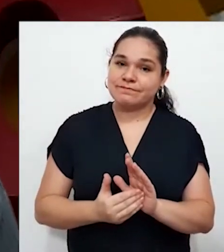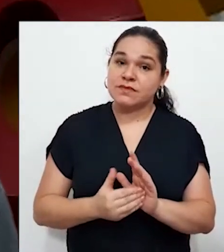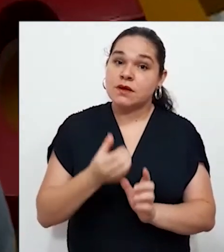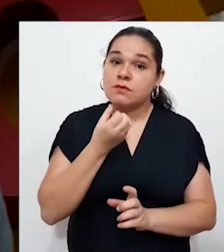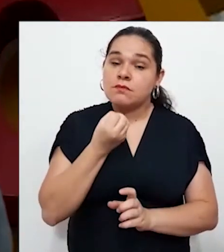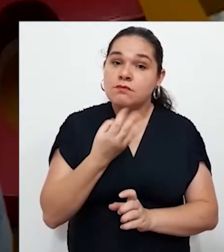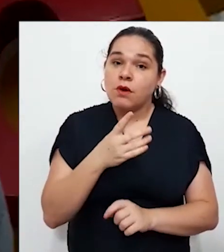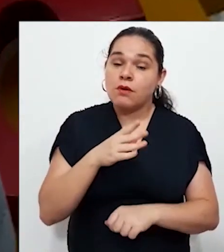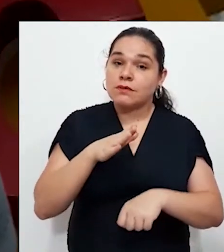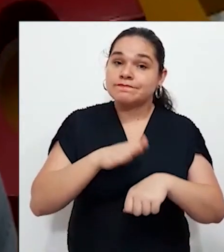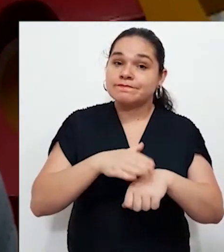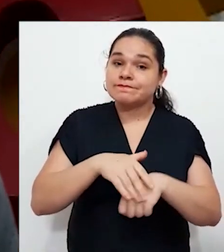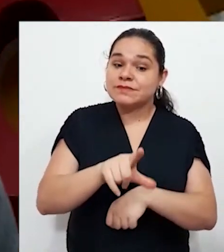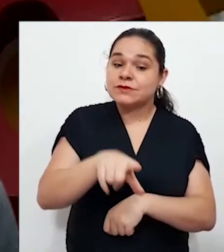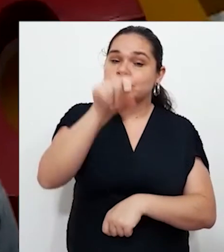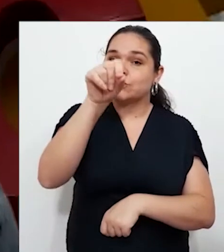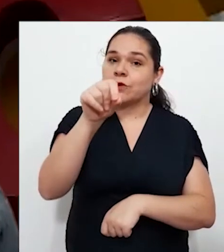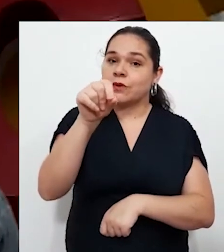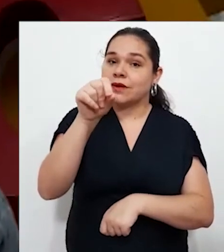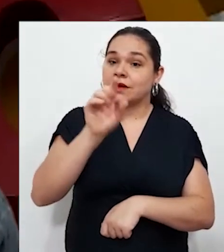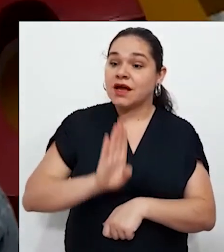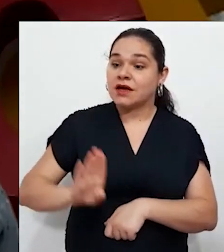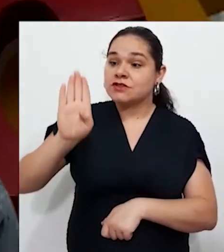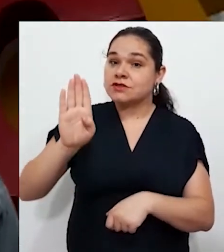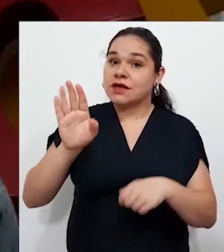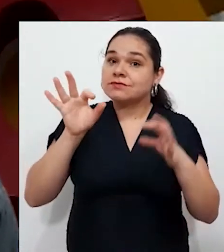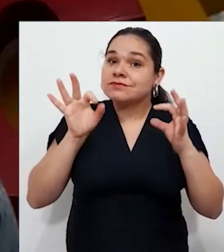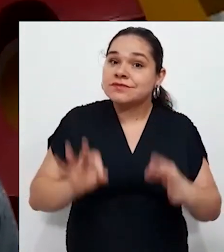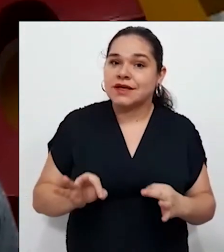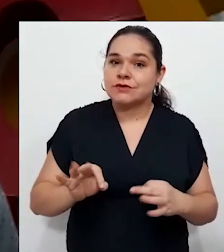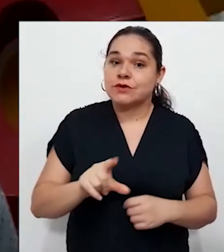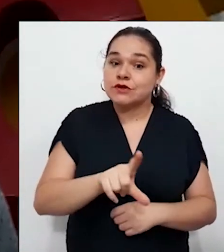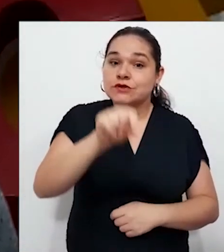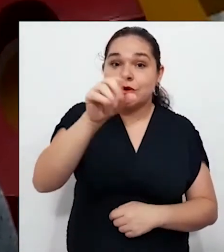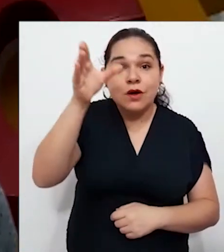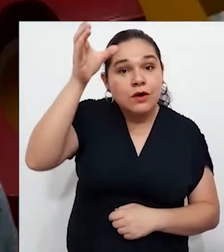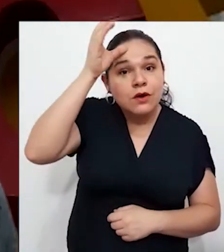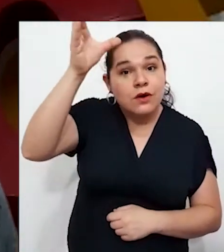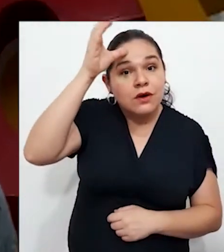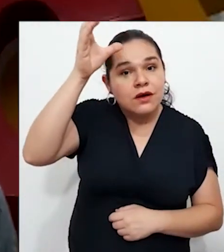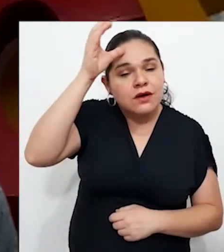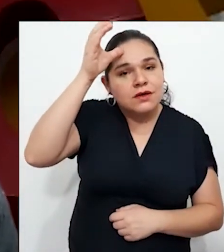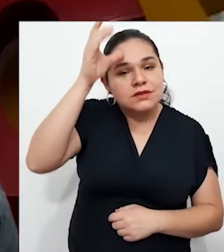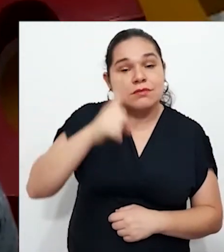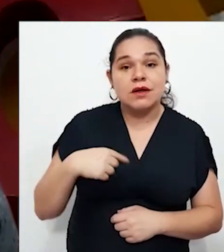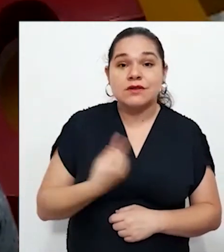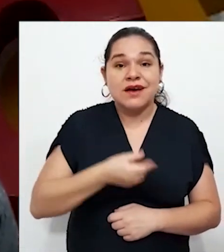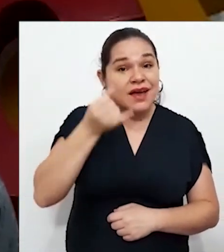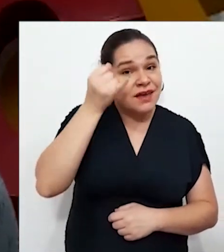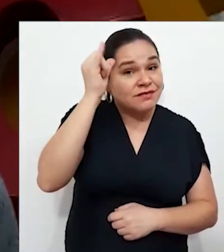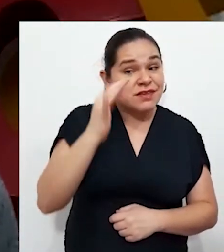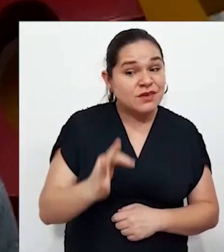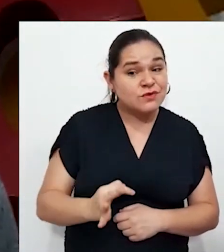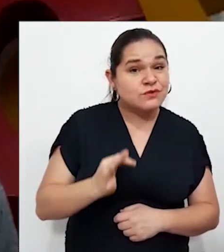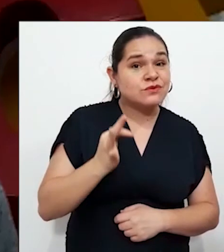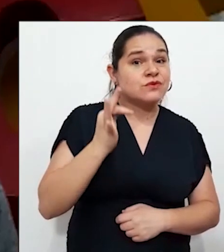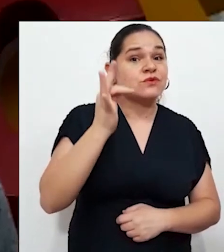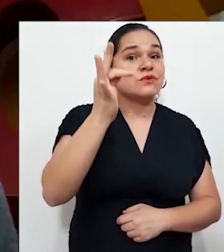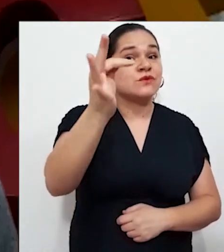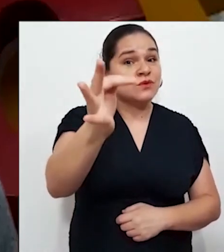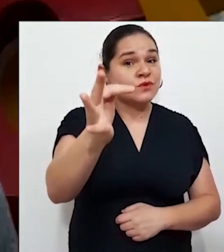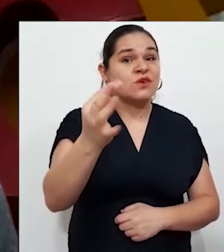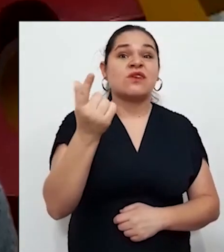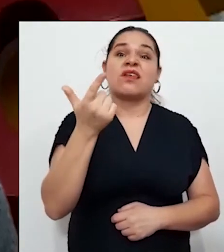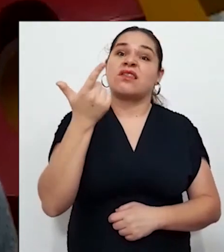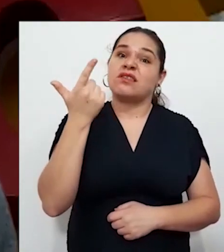no seu candidato. Escolha corretamente para que a gente não tenha, depois das eleições, nova